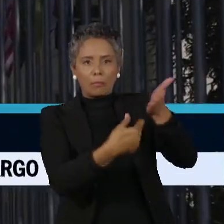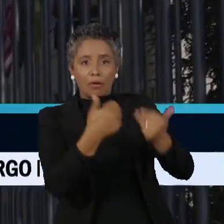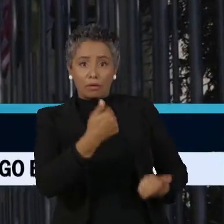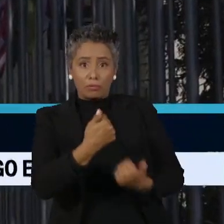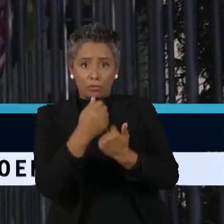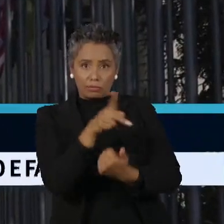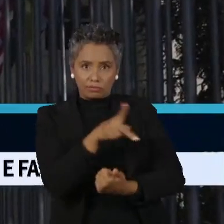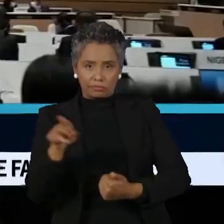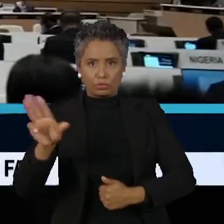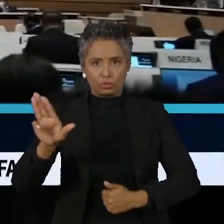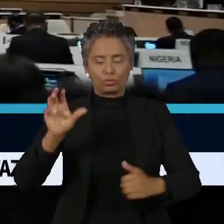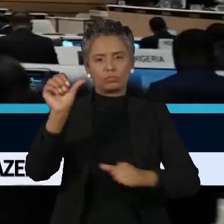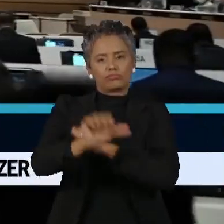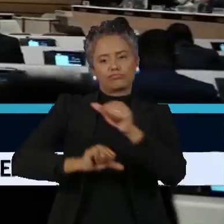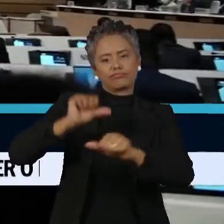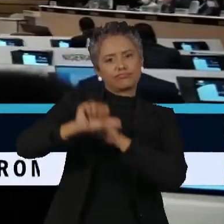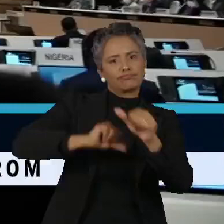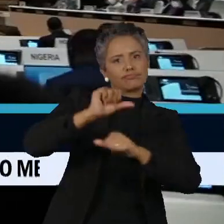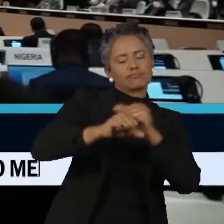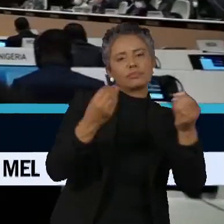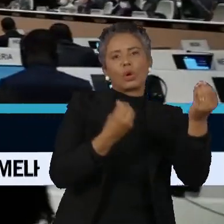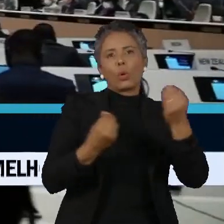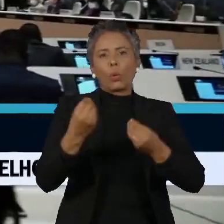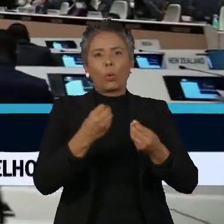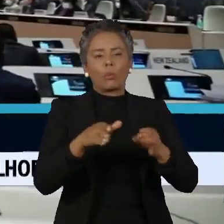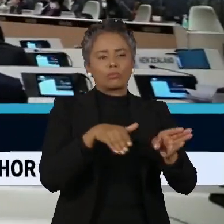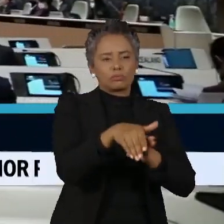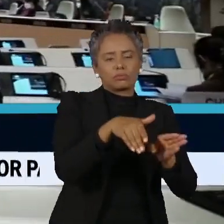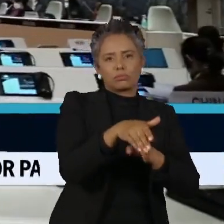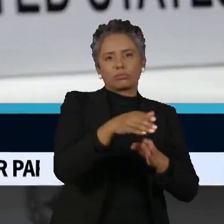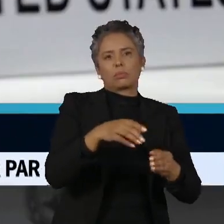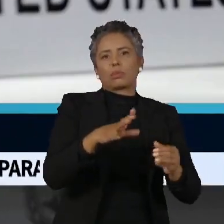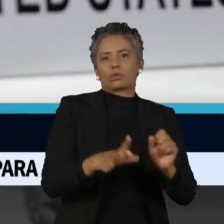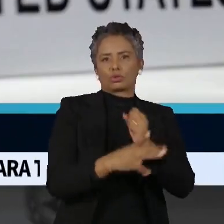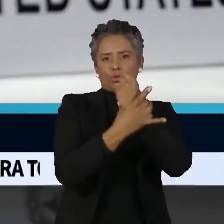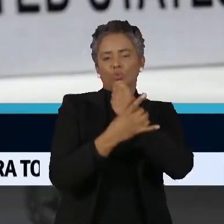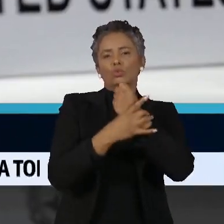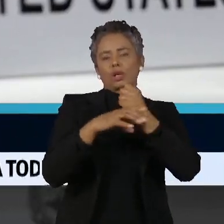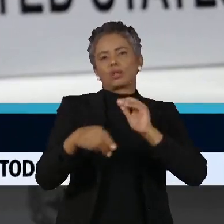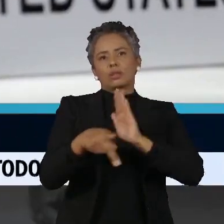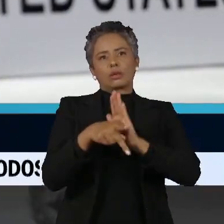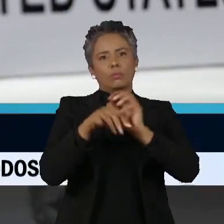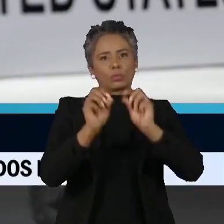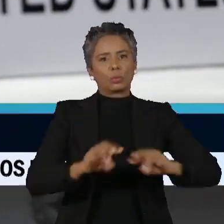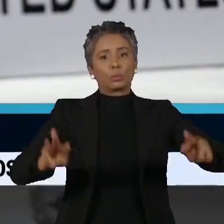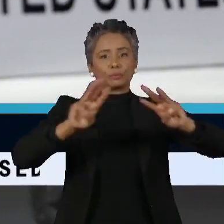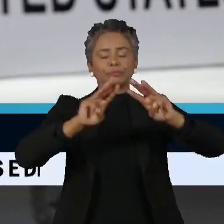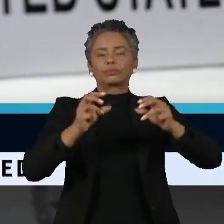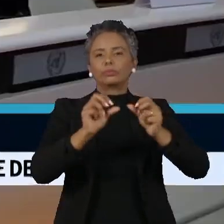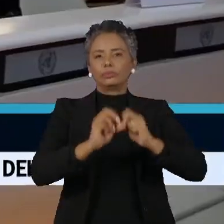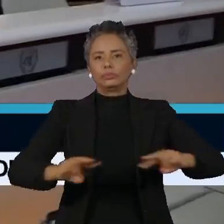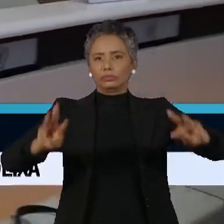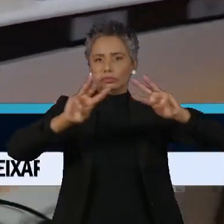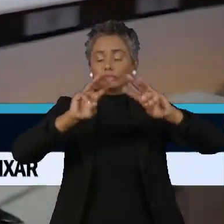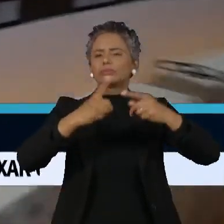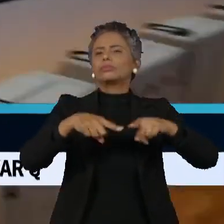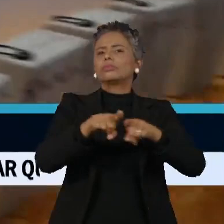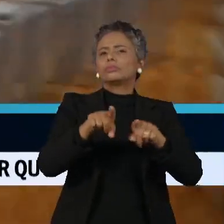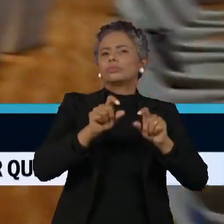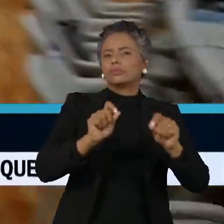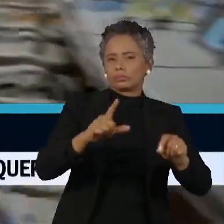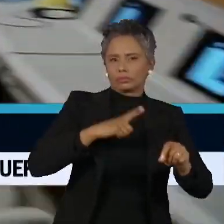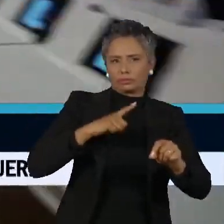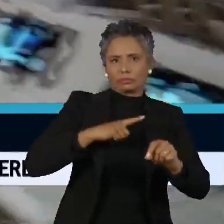brasileiro sobre mudanças no Conselho de Segurança das Nações Unidas, a continuidade das forças-tarefa para revitalizar a